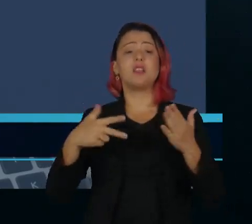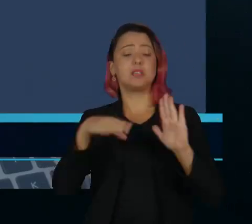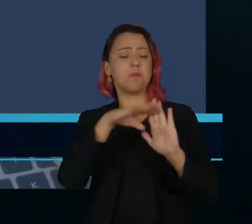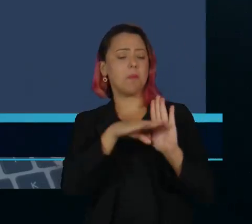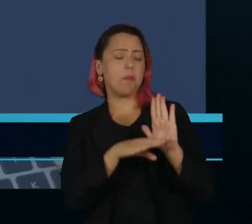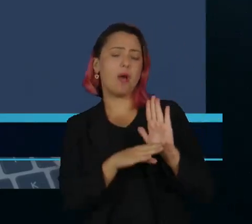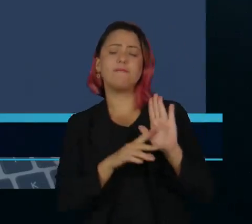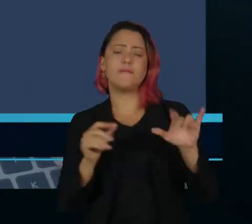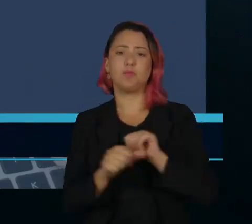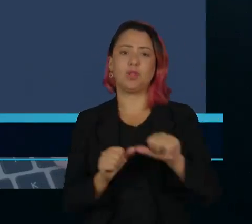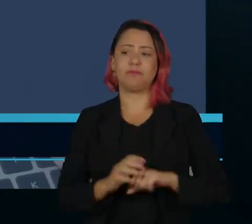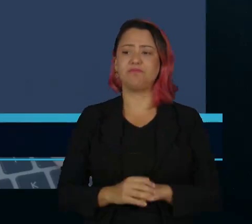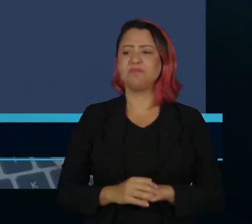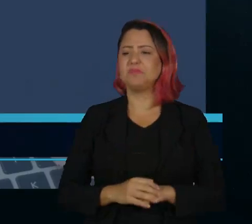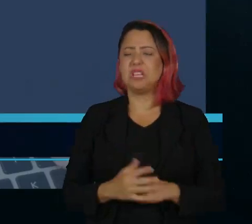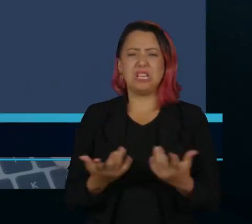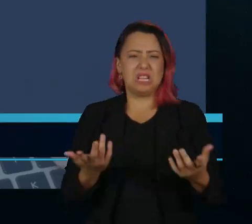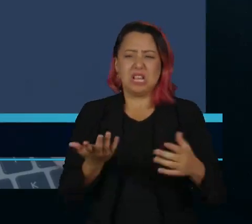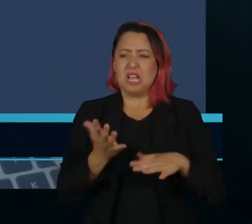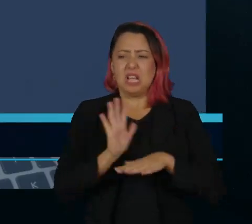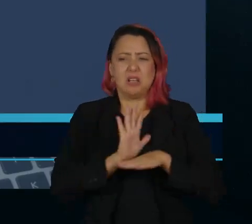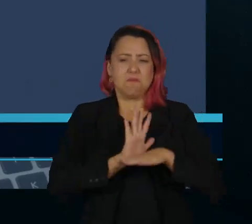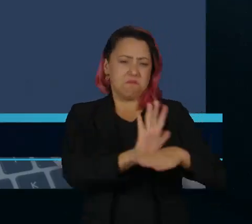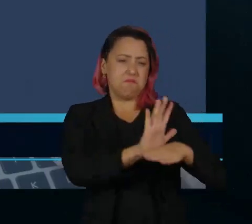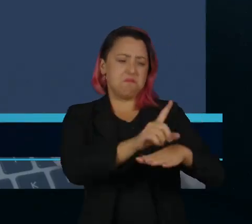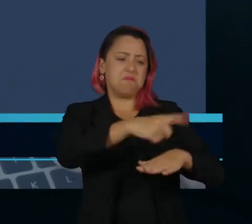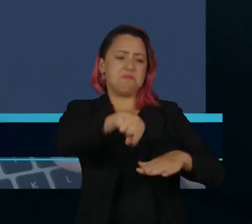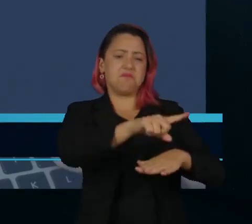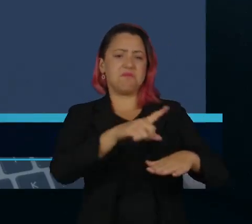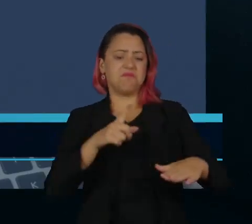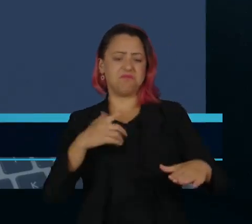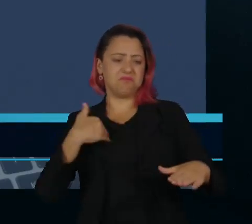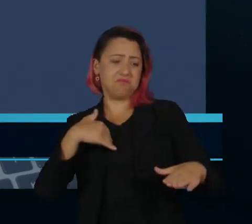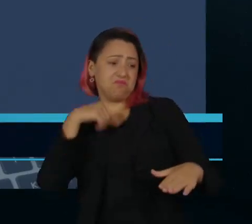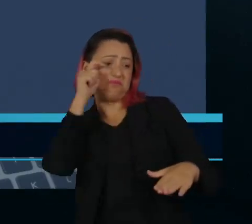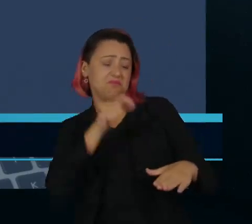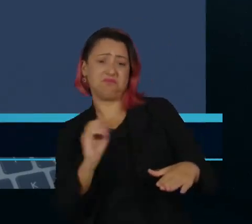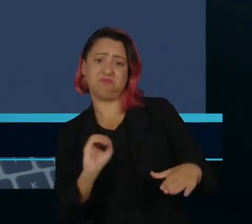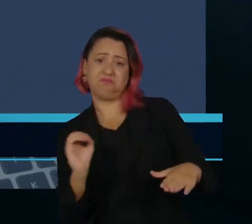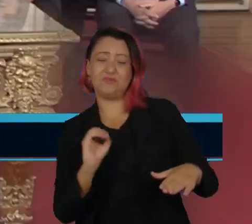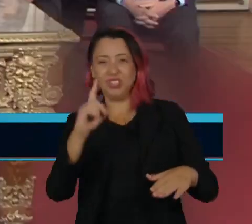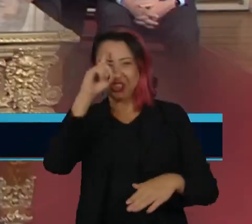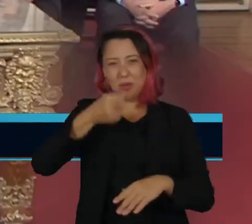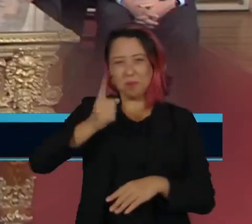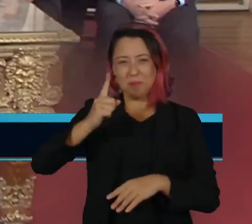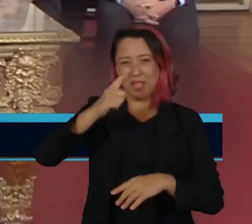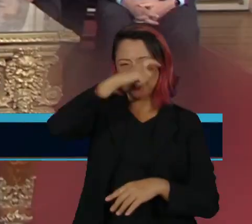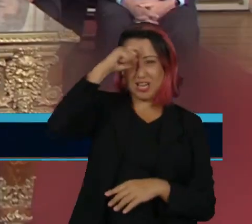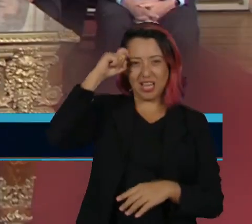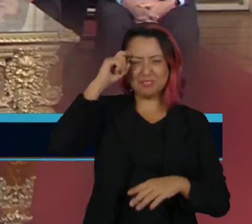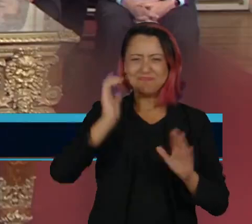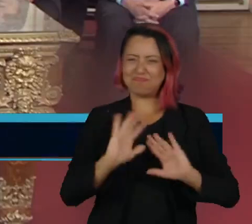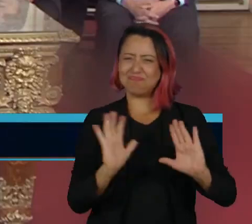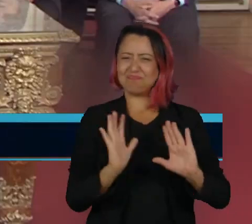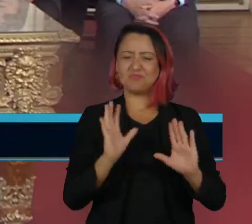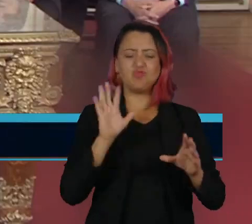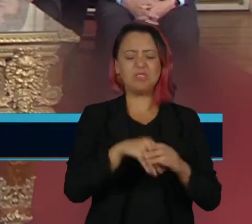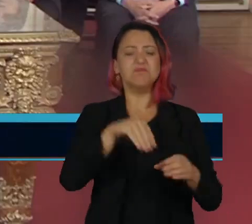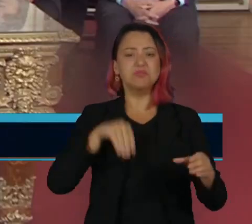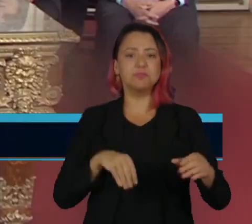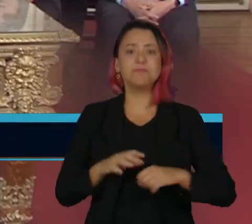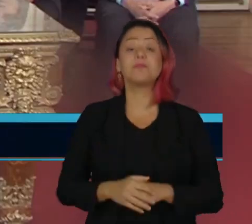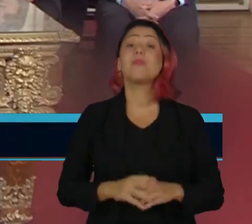considera oportuna a integração da Argentina no grupo a partir do dia 1º de janeiro. No fim da carta, Milley